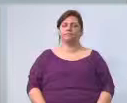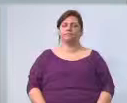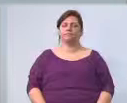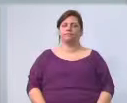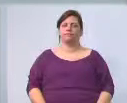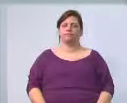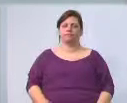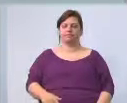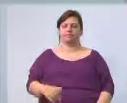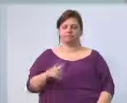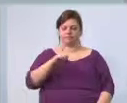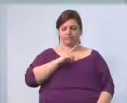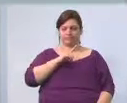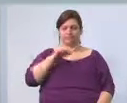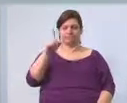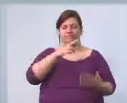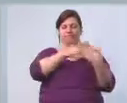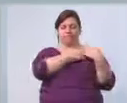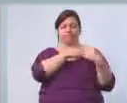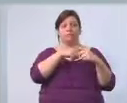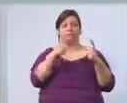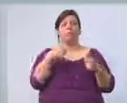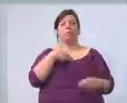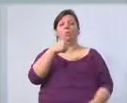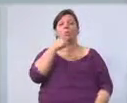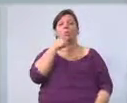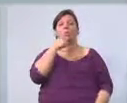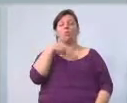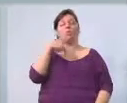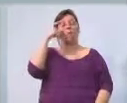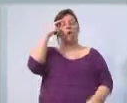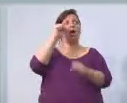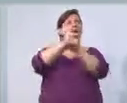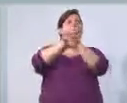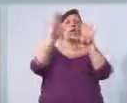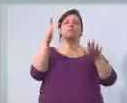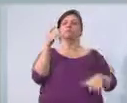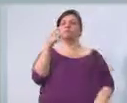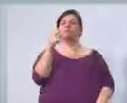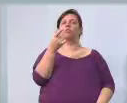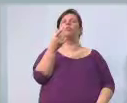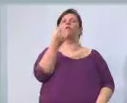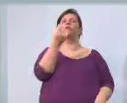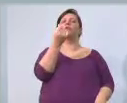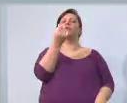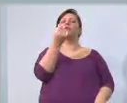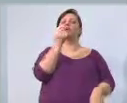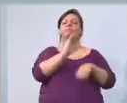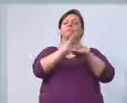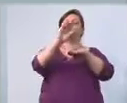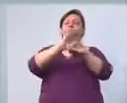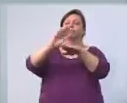teve o domínio, mas não ficou assim claro quais as verbas que são destinadas para essas